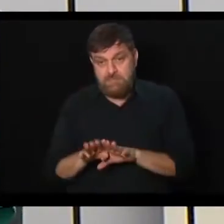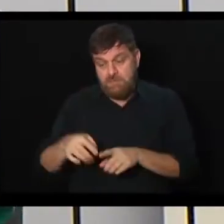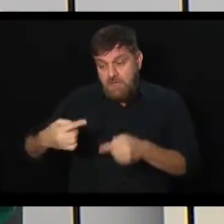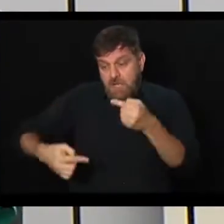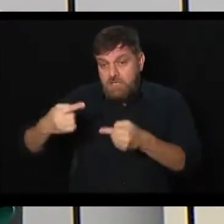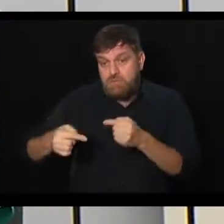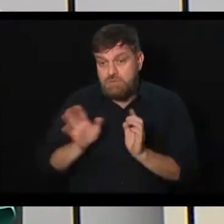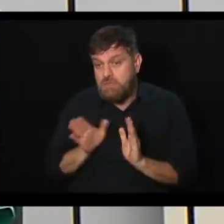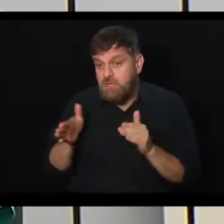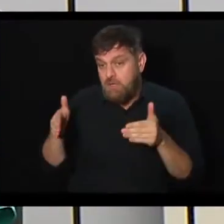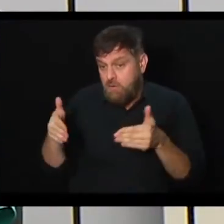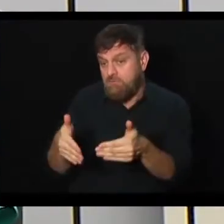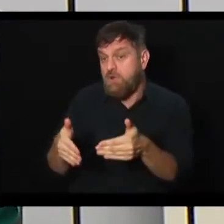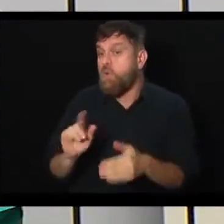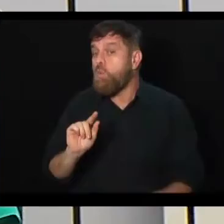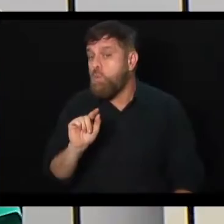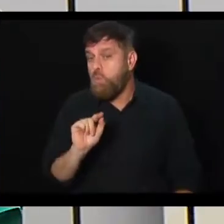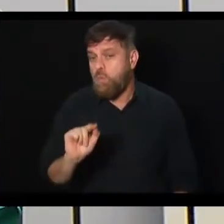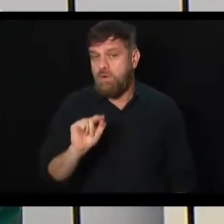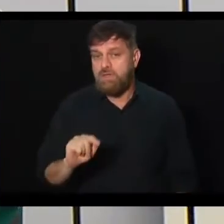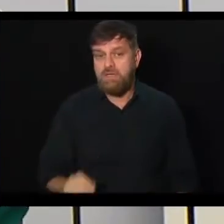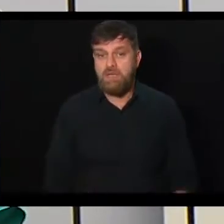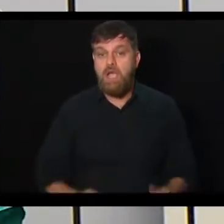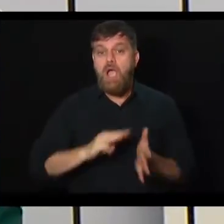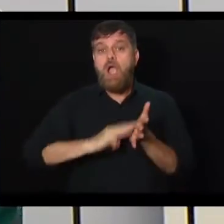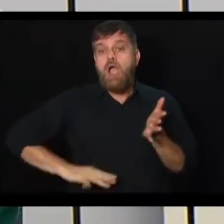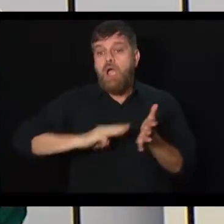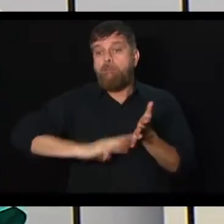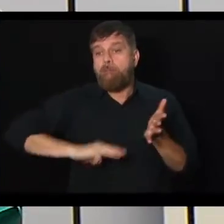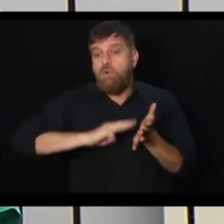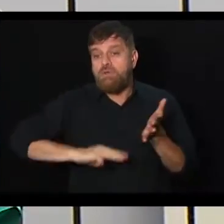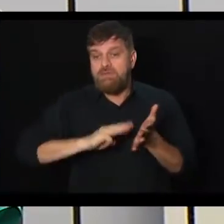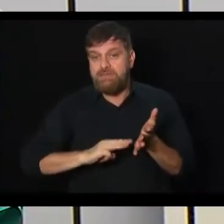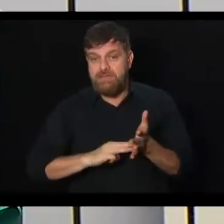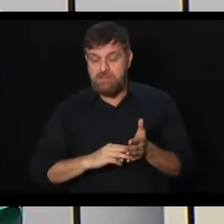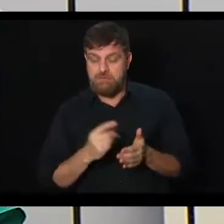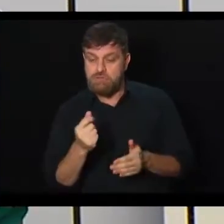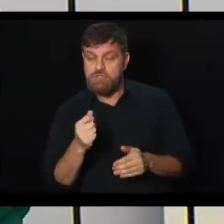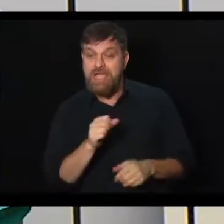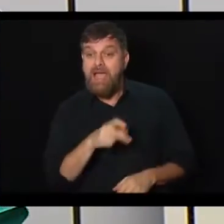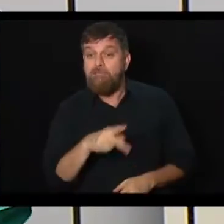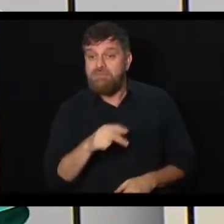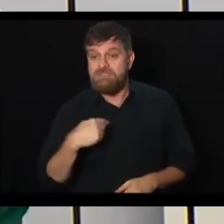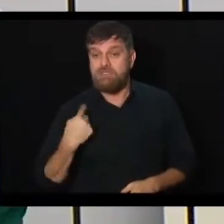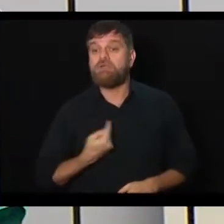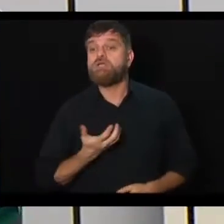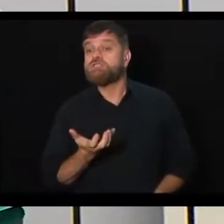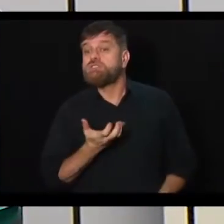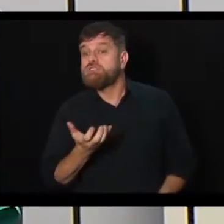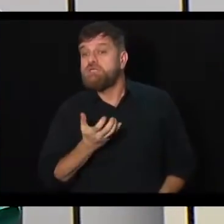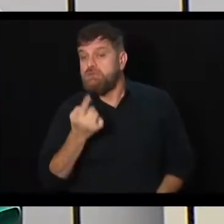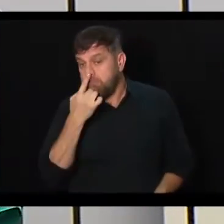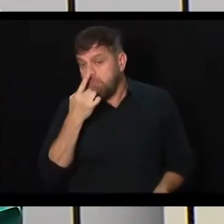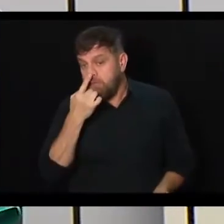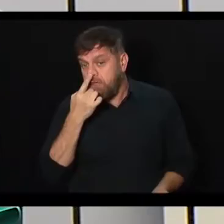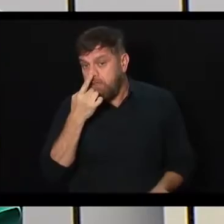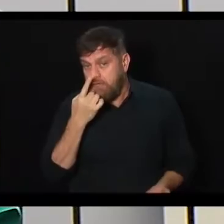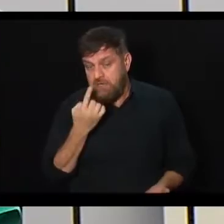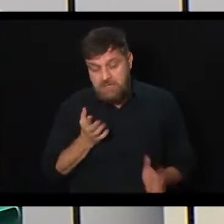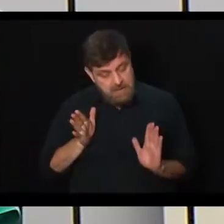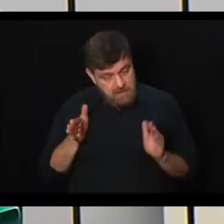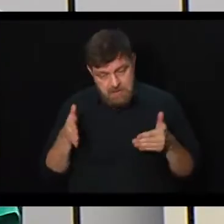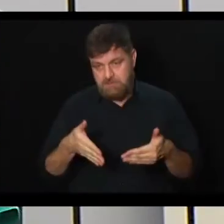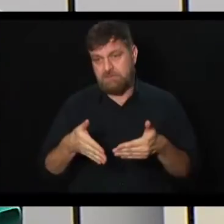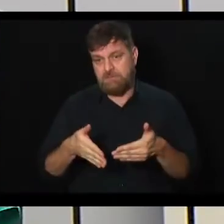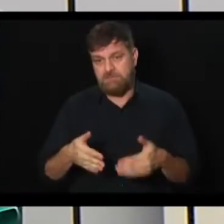centro do debate aqui, é que modelo, que modelo de Previdência nós queremos. Eu acredito que esse tem que ser o centro do debate, porque